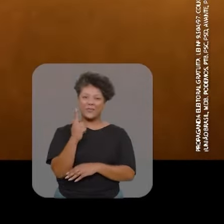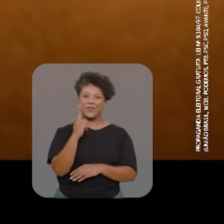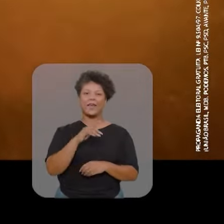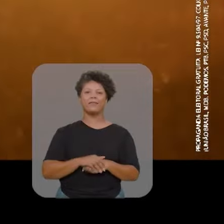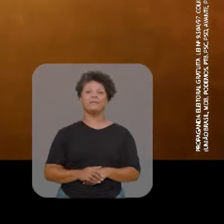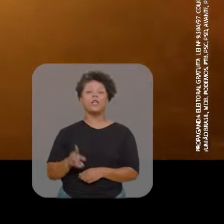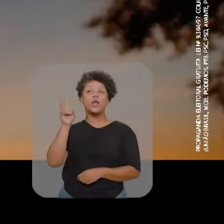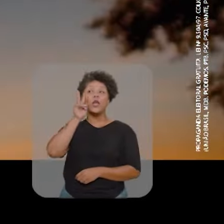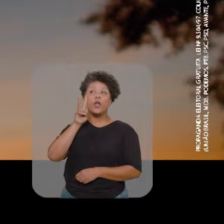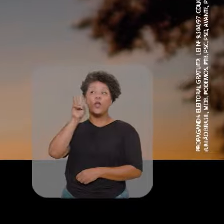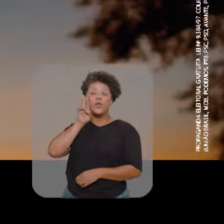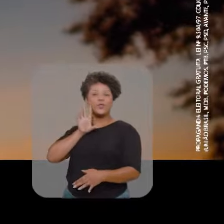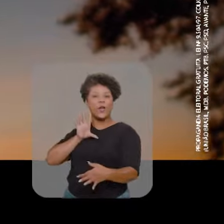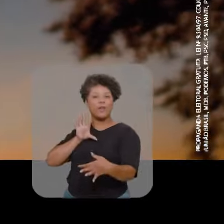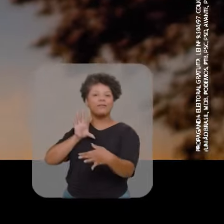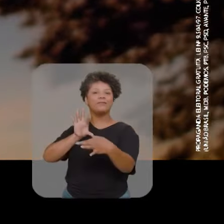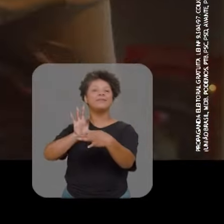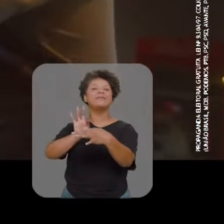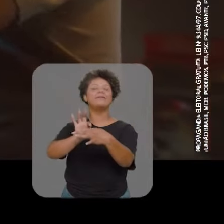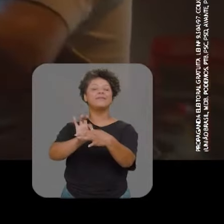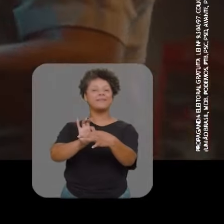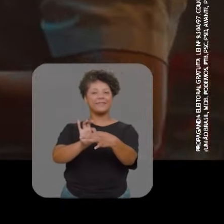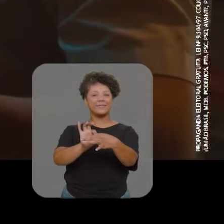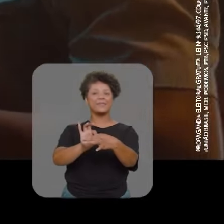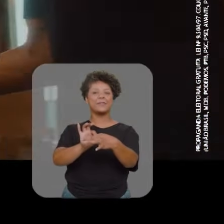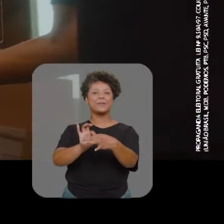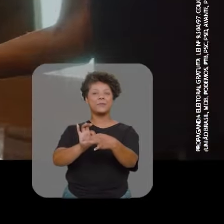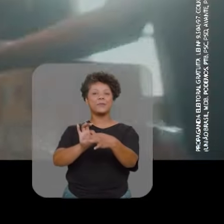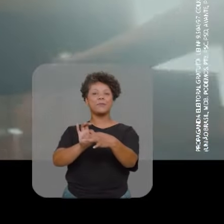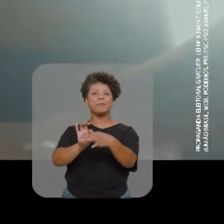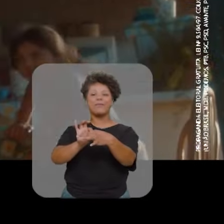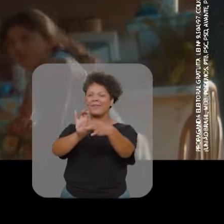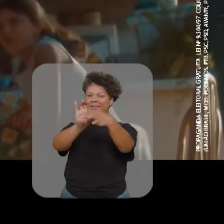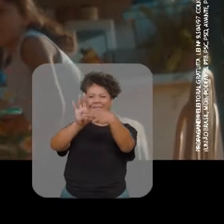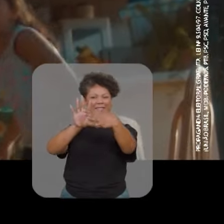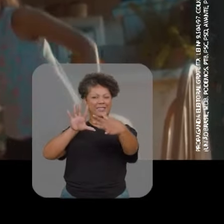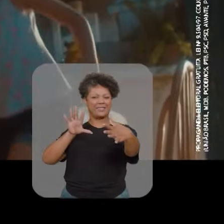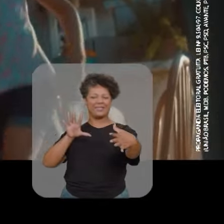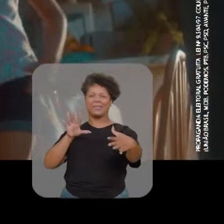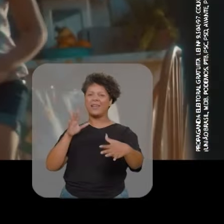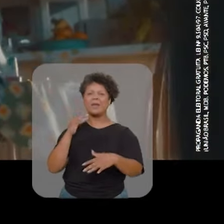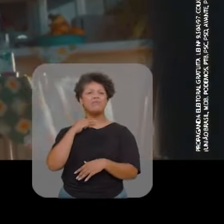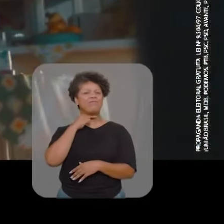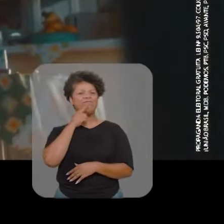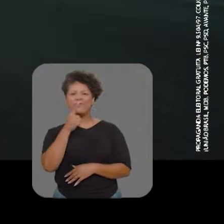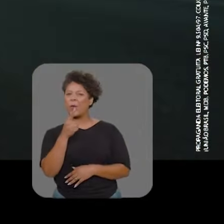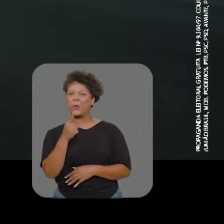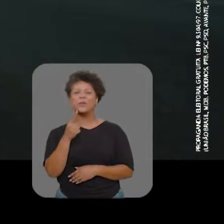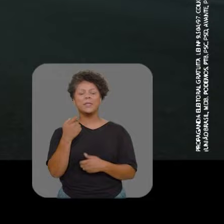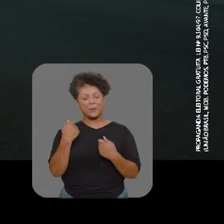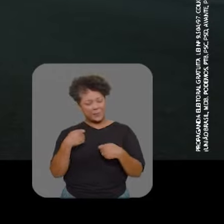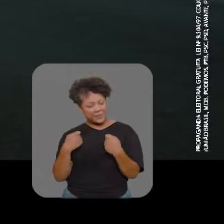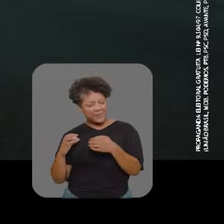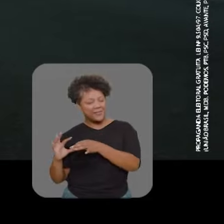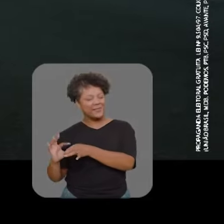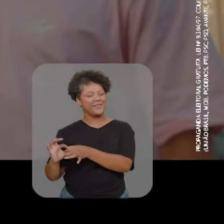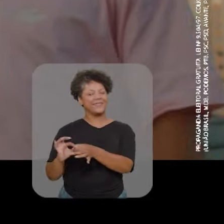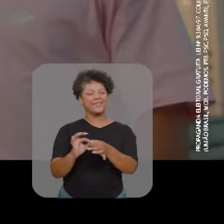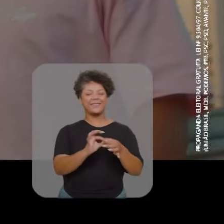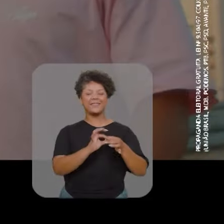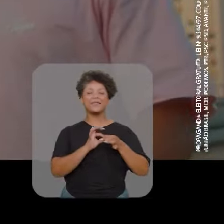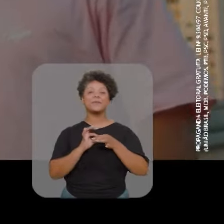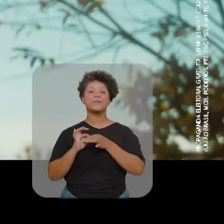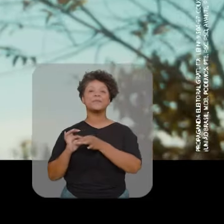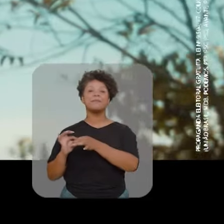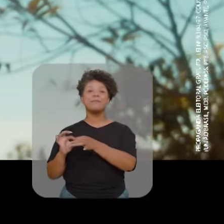que a gente não sabe viver é separado,